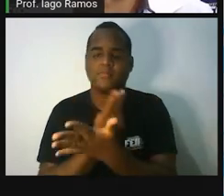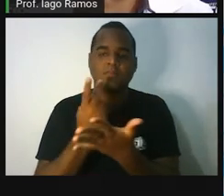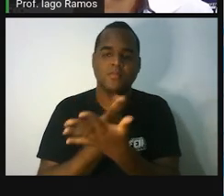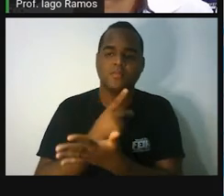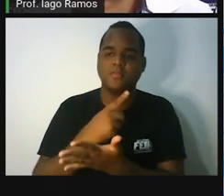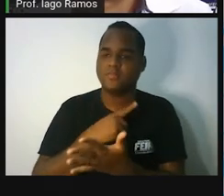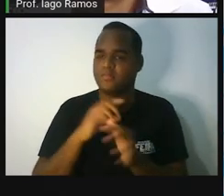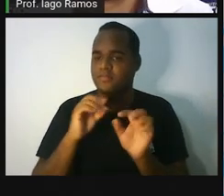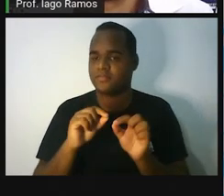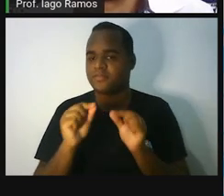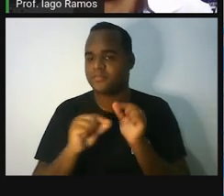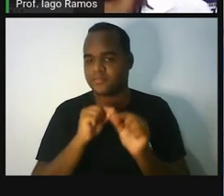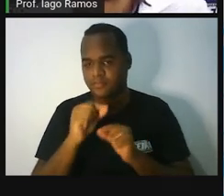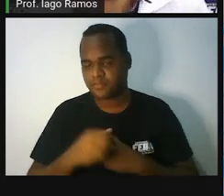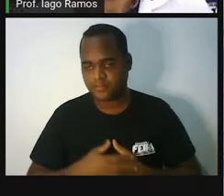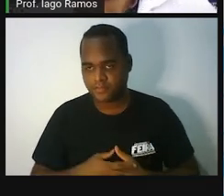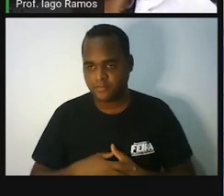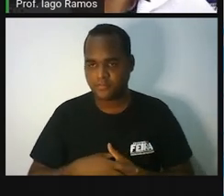está errado.